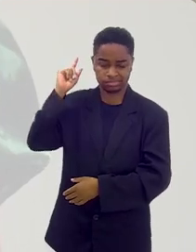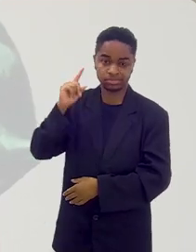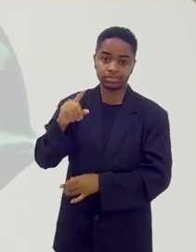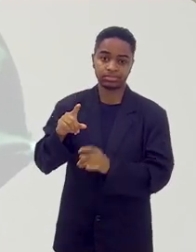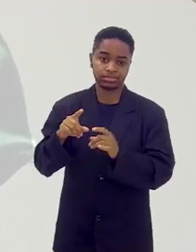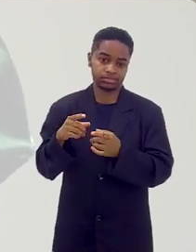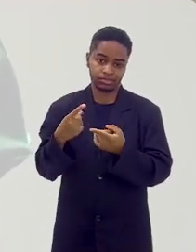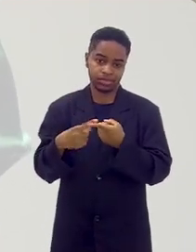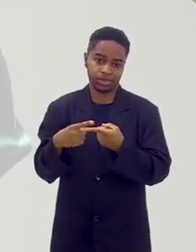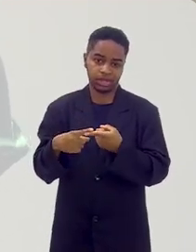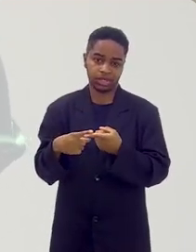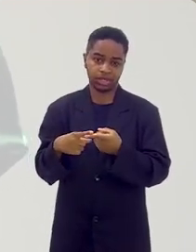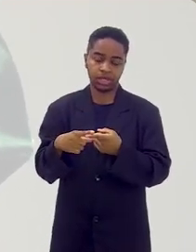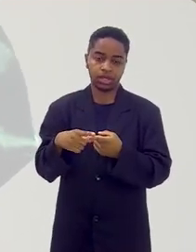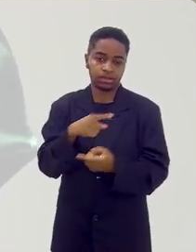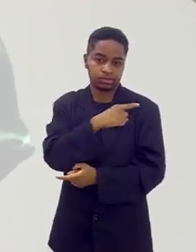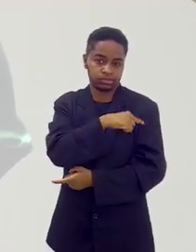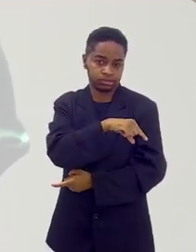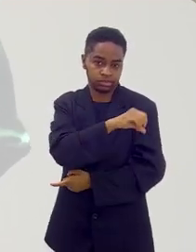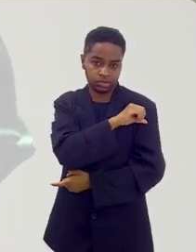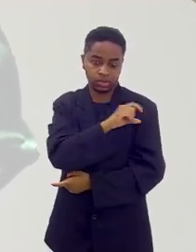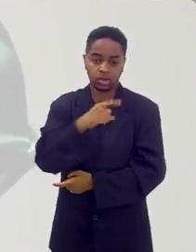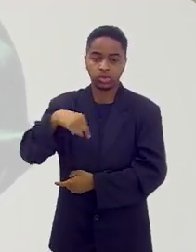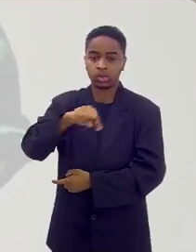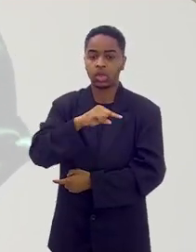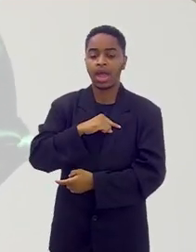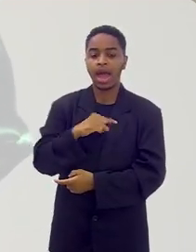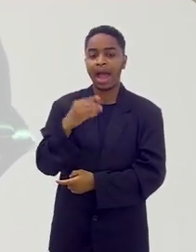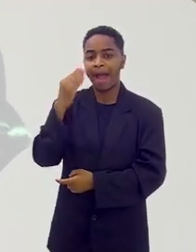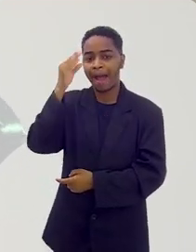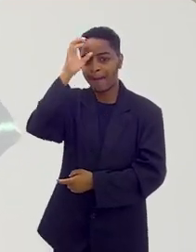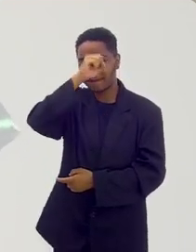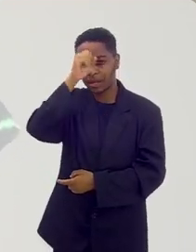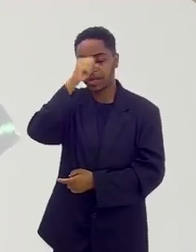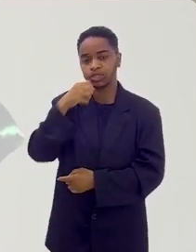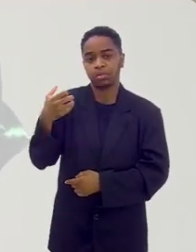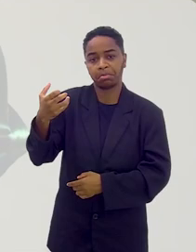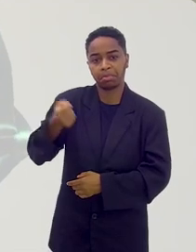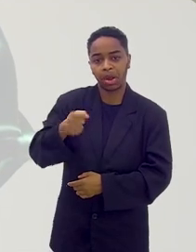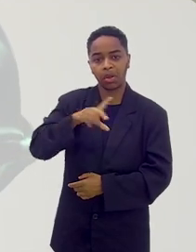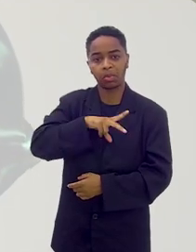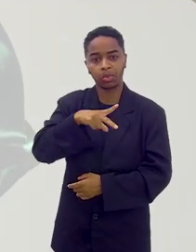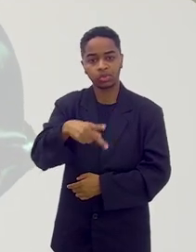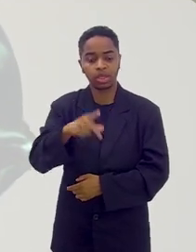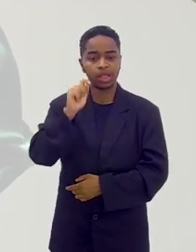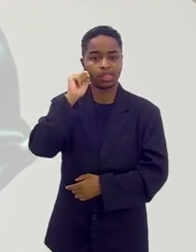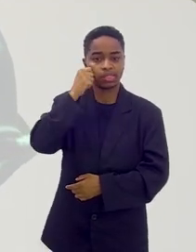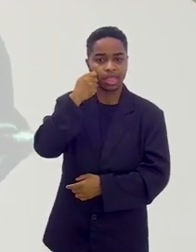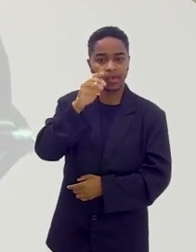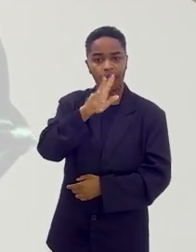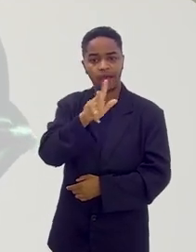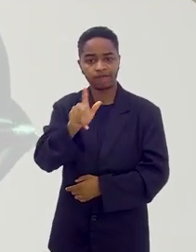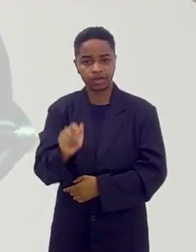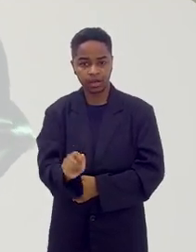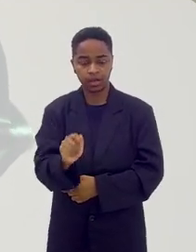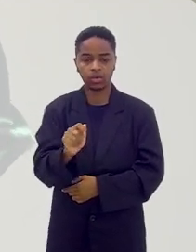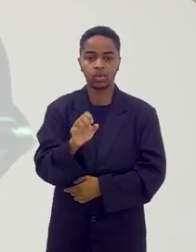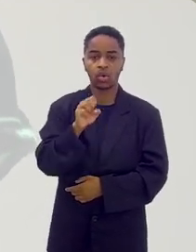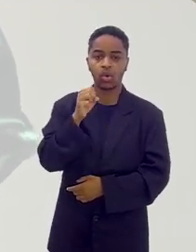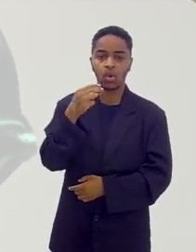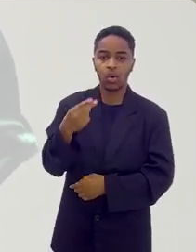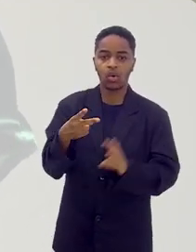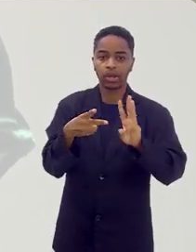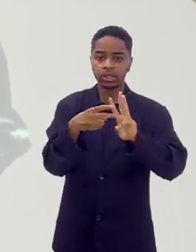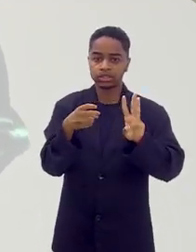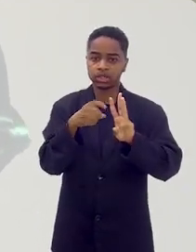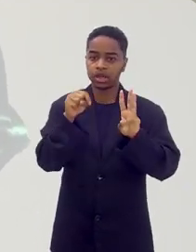tempo isso, na escola primária, que você aprende. Ah, o branco, português, o negro, o africano,